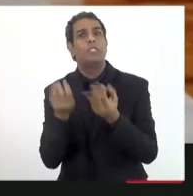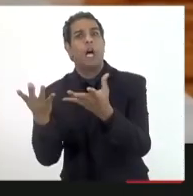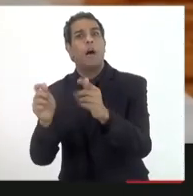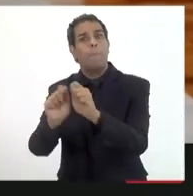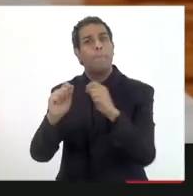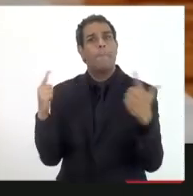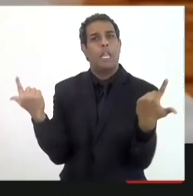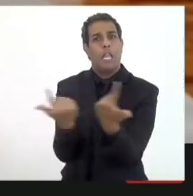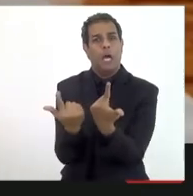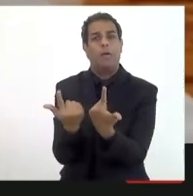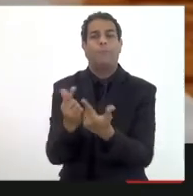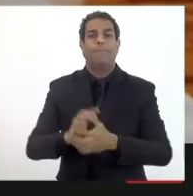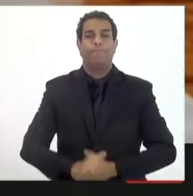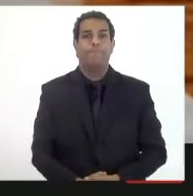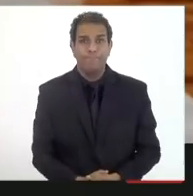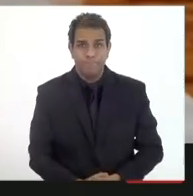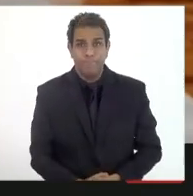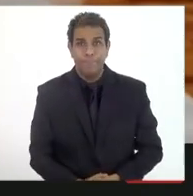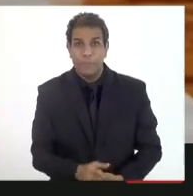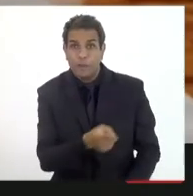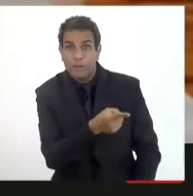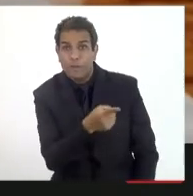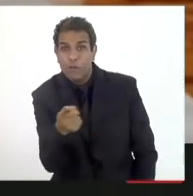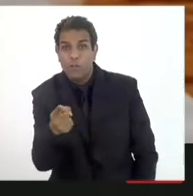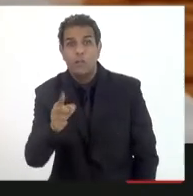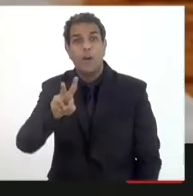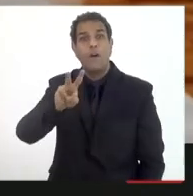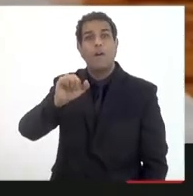a pauta Victor quer usar a palavra